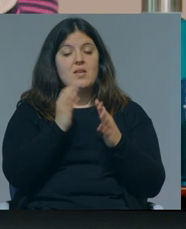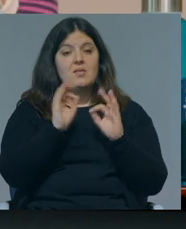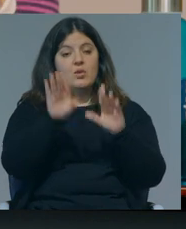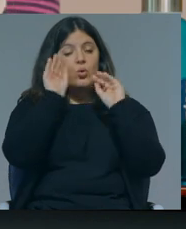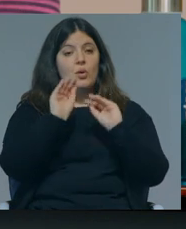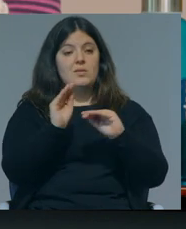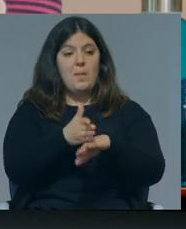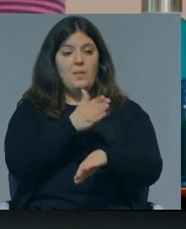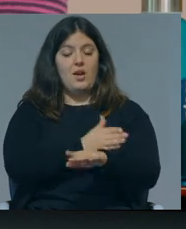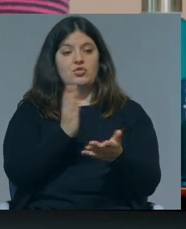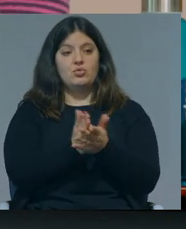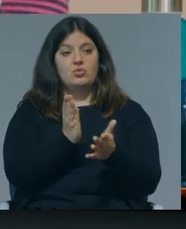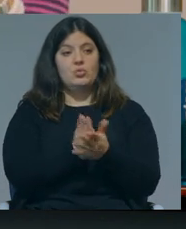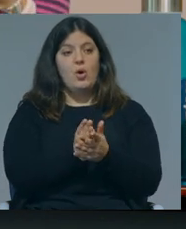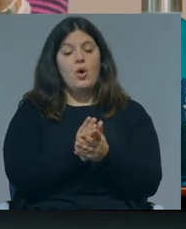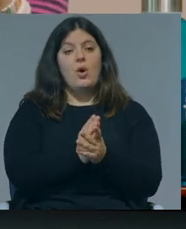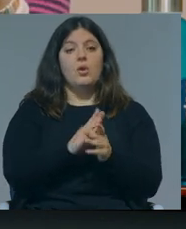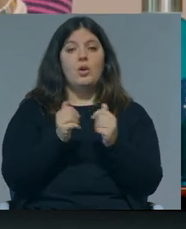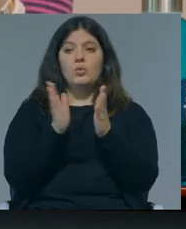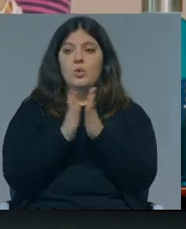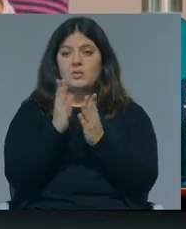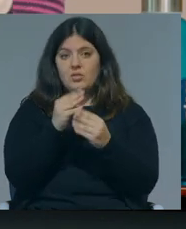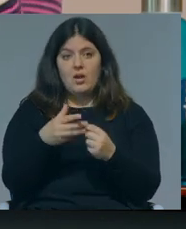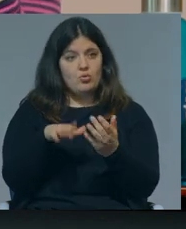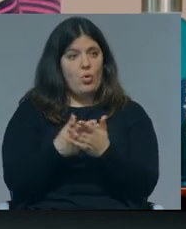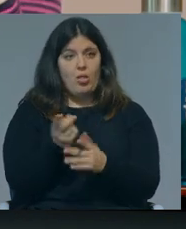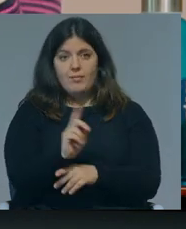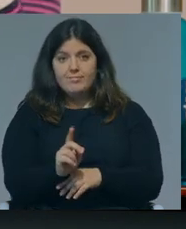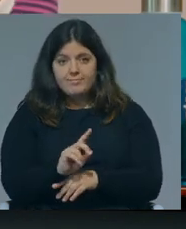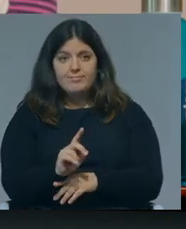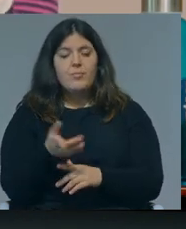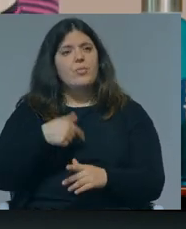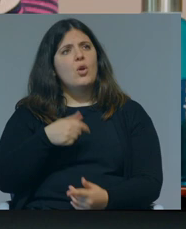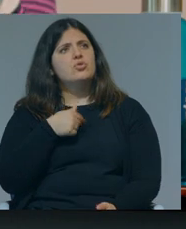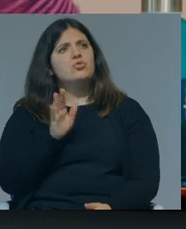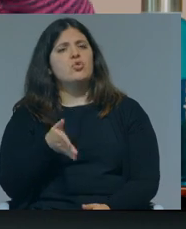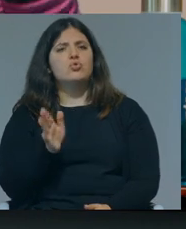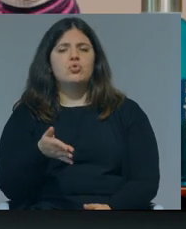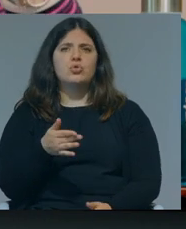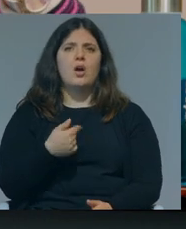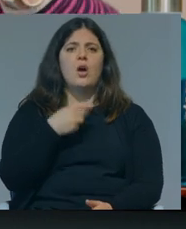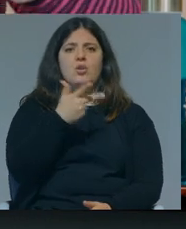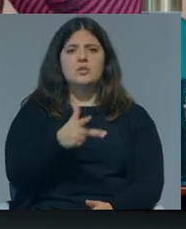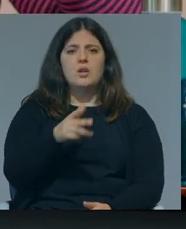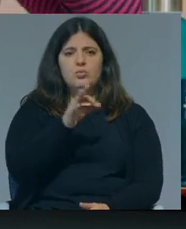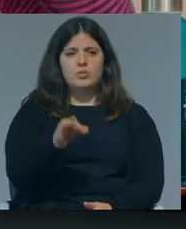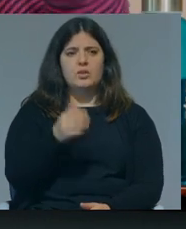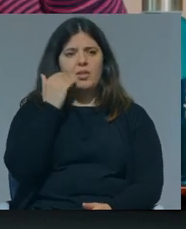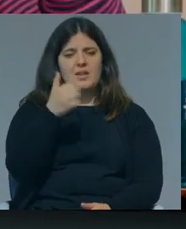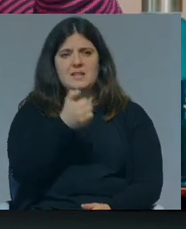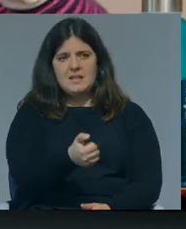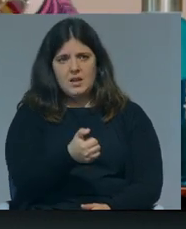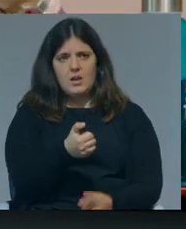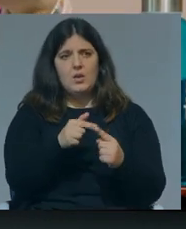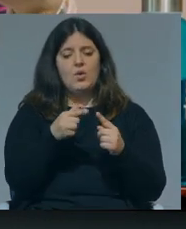educação pré-escolar a partir dos 3 anos ao universo dos jovens, portanto, nós já estamos prática, estamos nos 100% aos 5 anos, estamos para aí nos